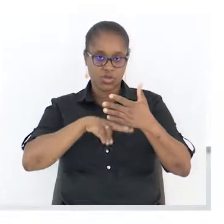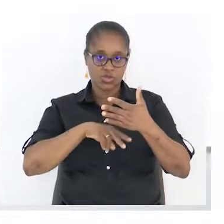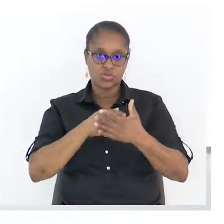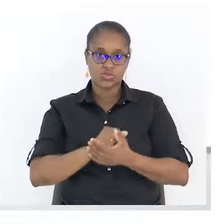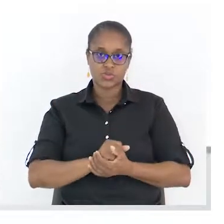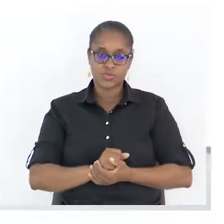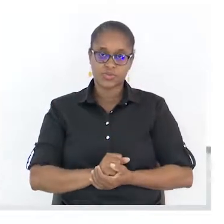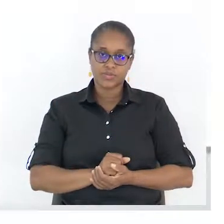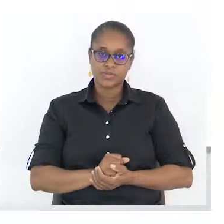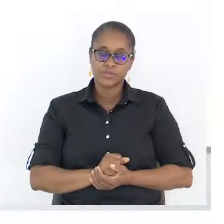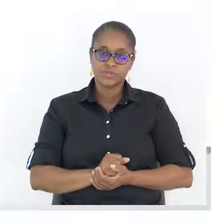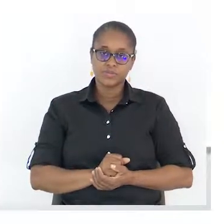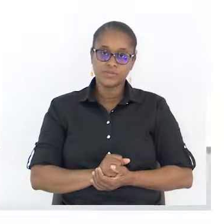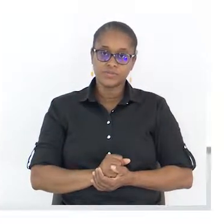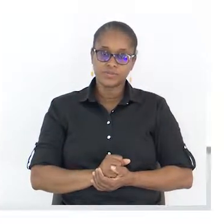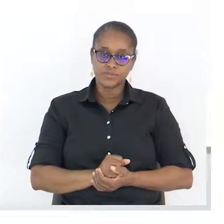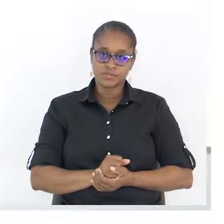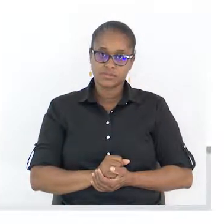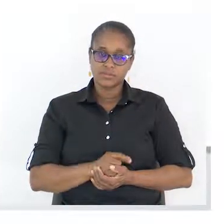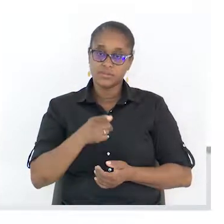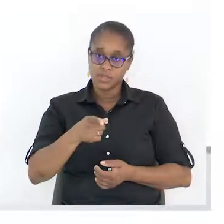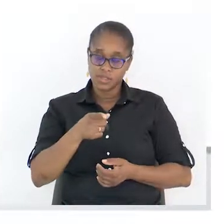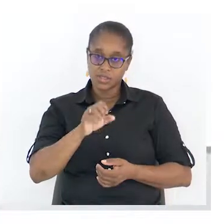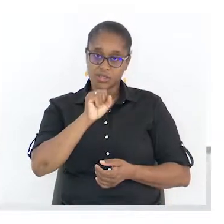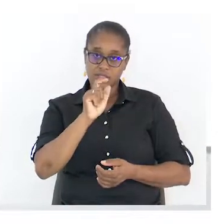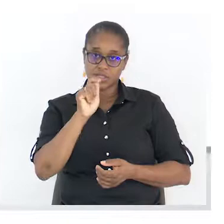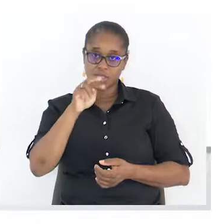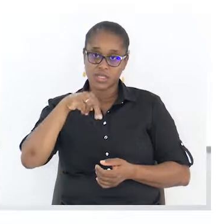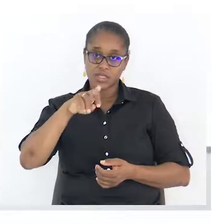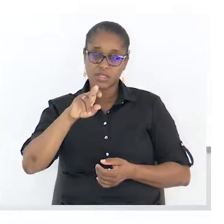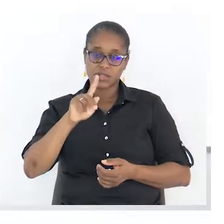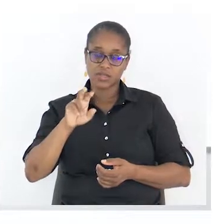Então, para esse género, está lá um texto que nós vamos trabalhar agora.